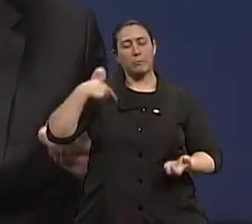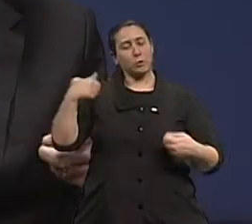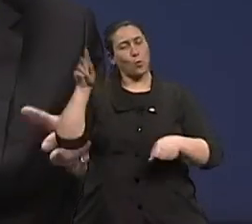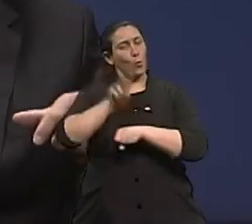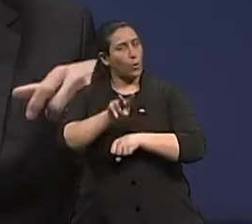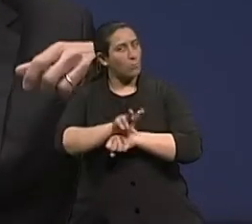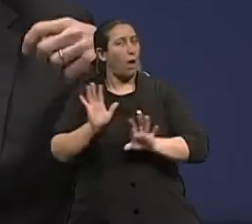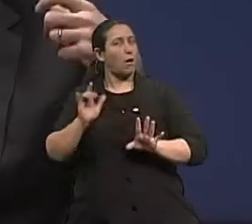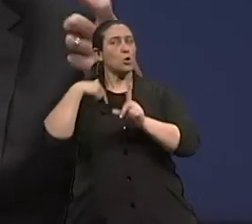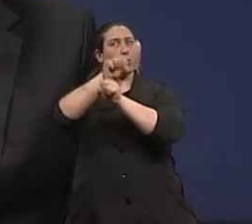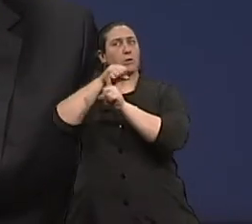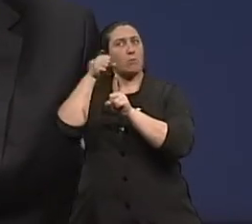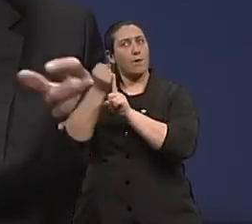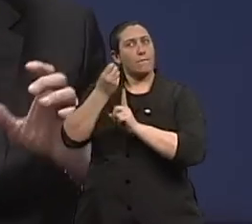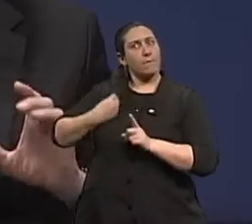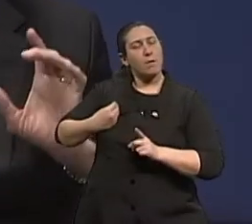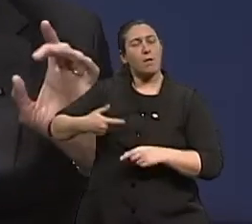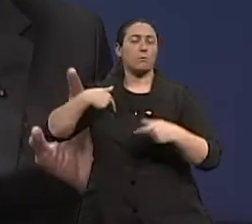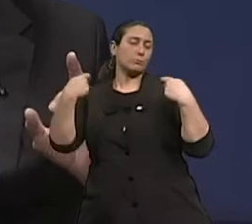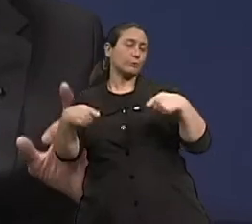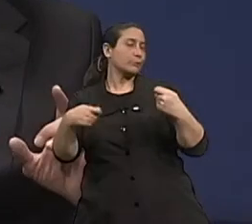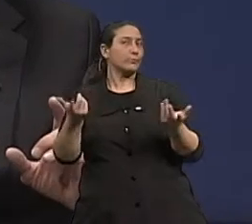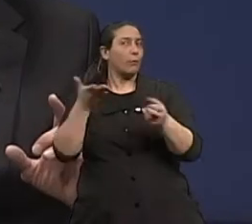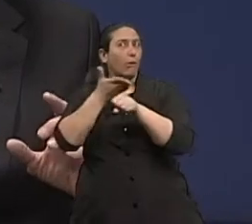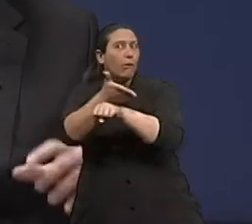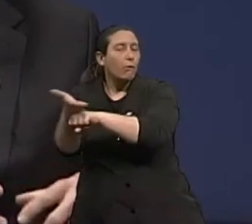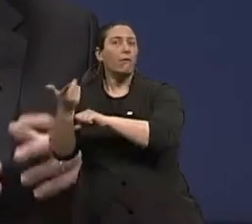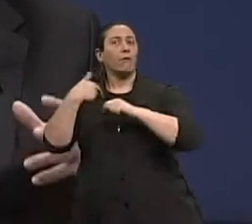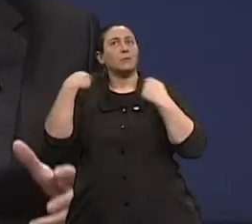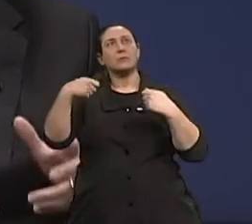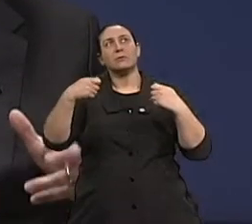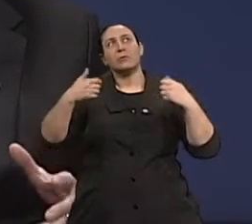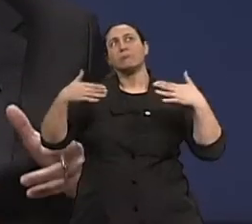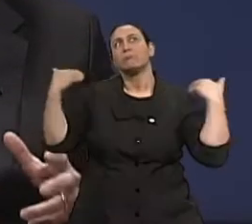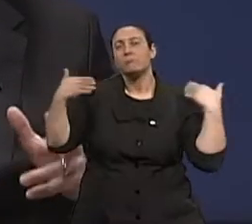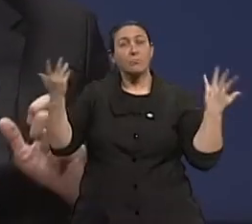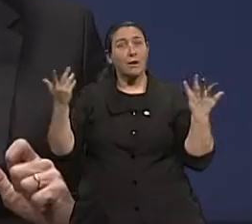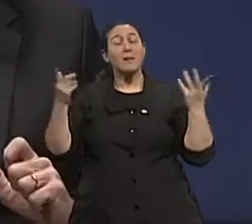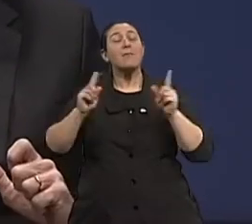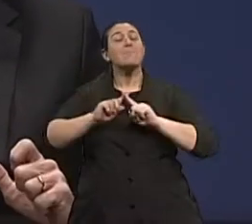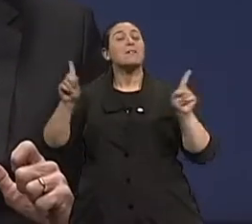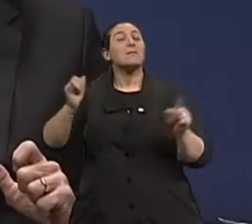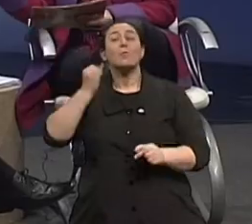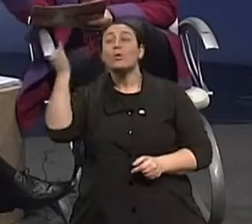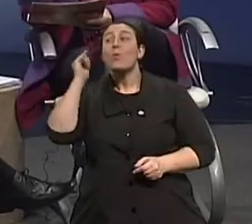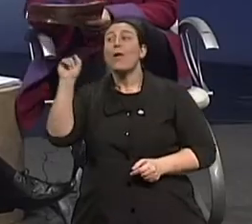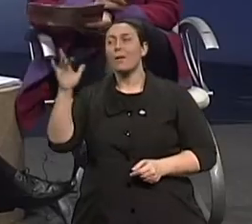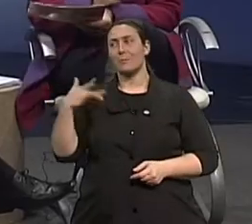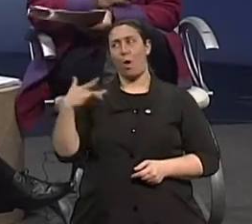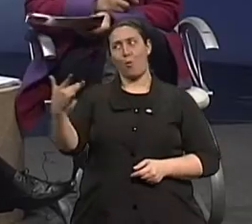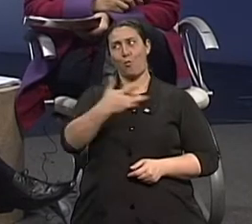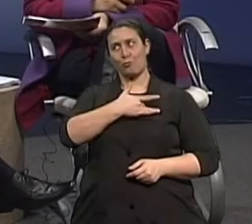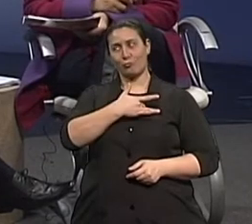socialmente ativo, intelectualmente ativo e preciso, principalmente, Isabel, ter uma boa saúde física. Ah, e aí pega